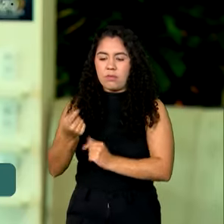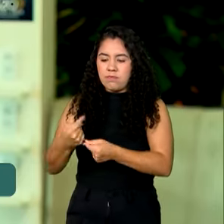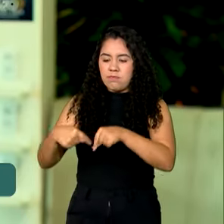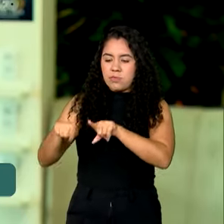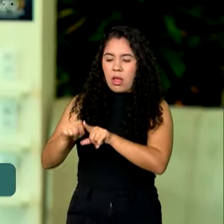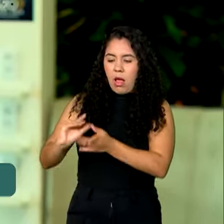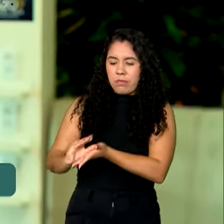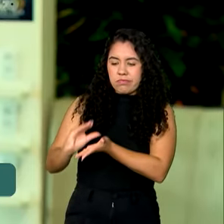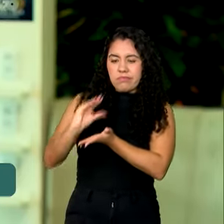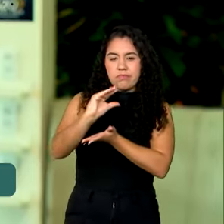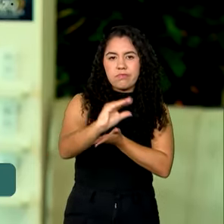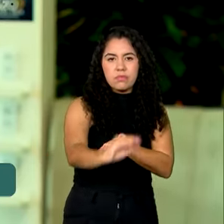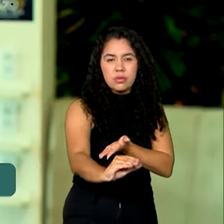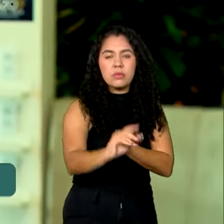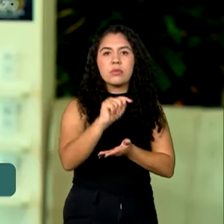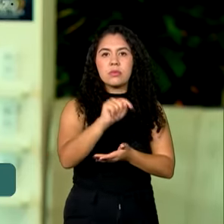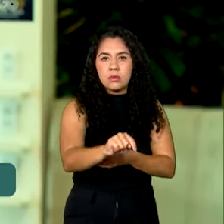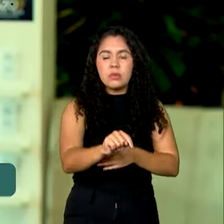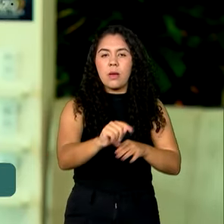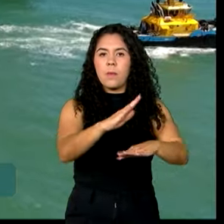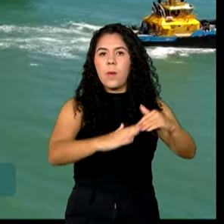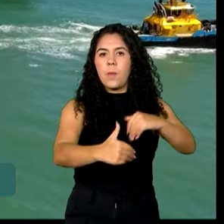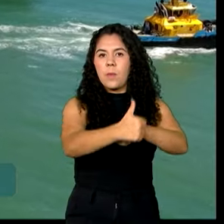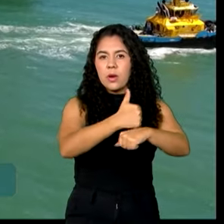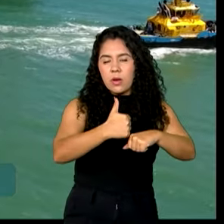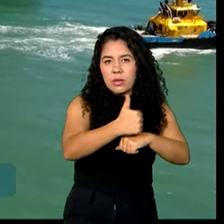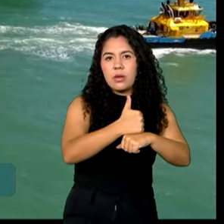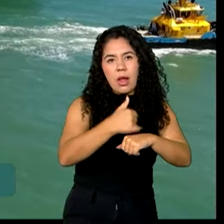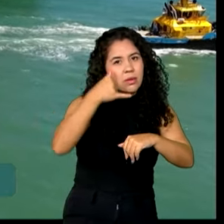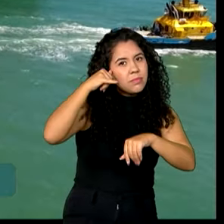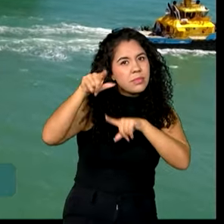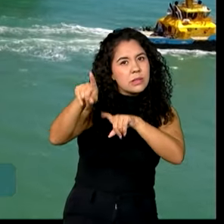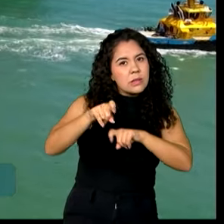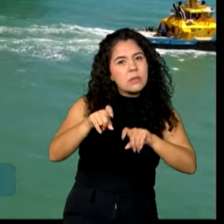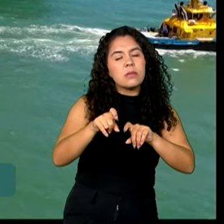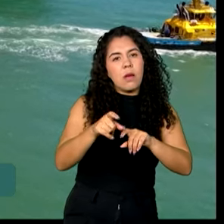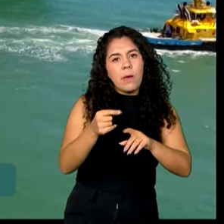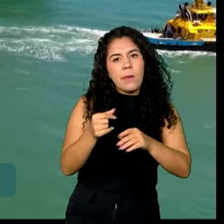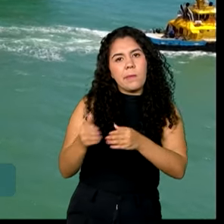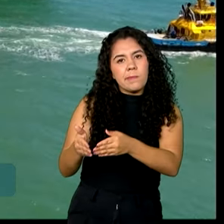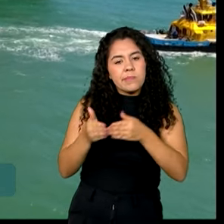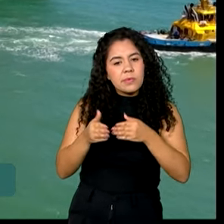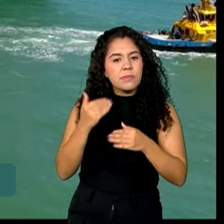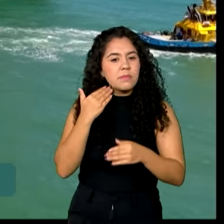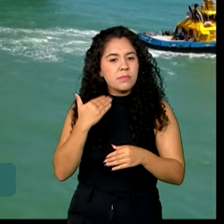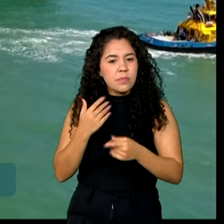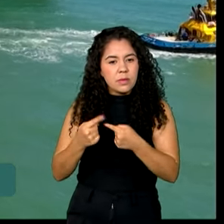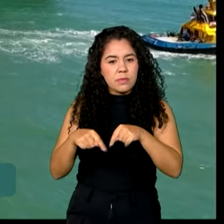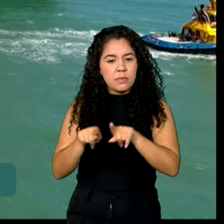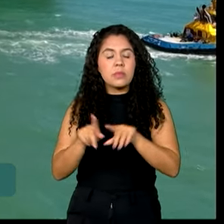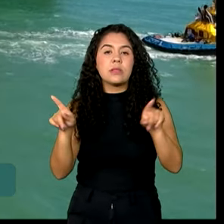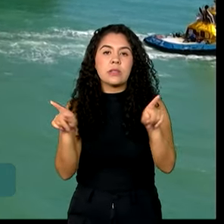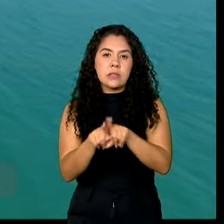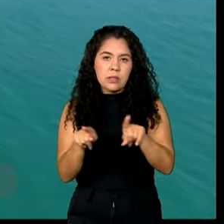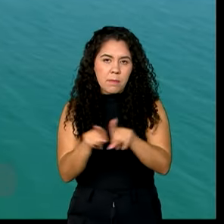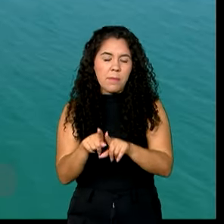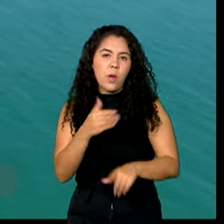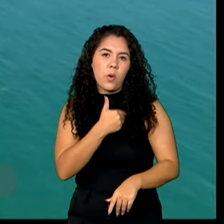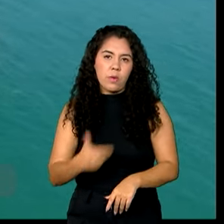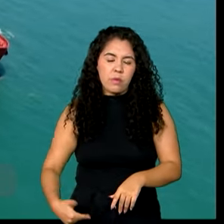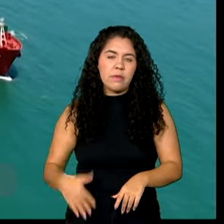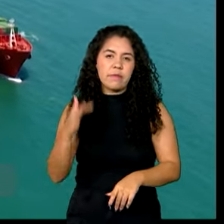produtores de regiões afetadas pelo fogo. O governo federal também buscou quebrar barreiras nos mercados da Europa.